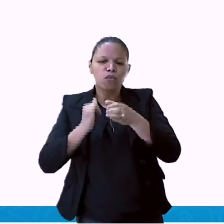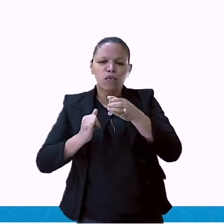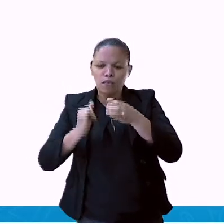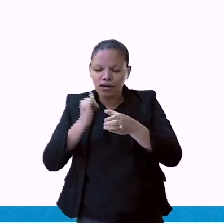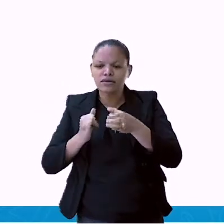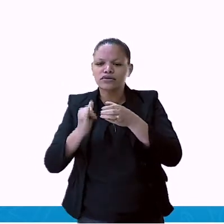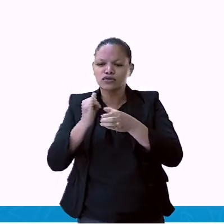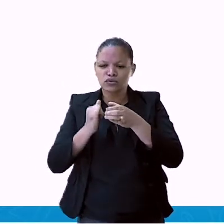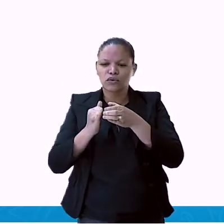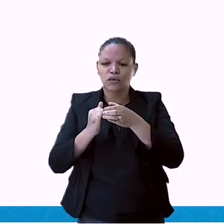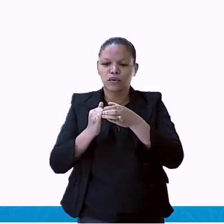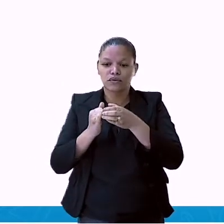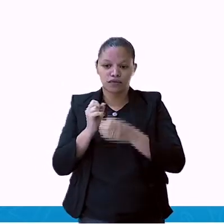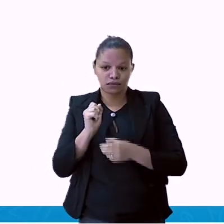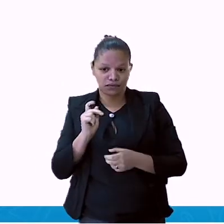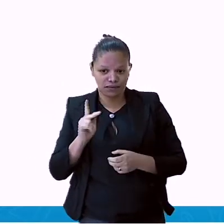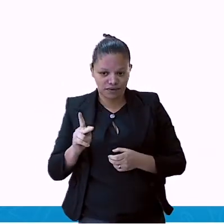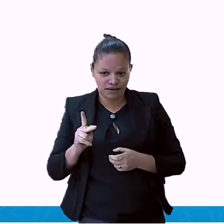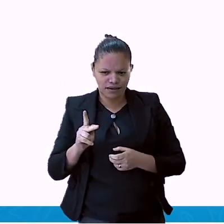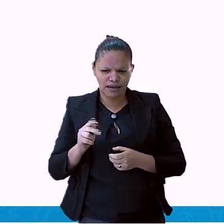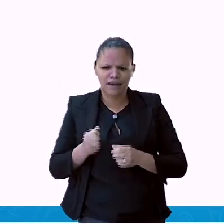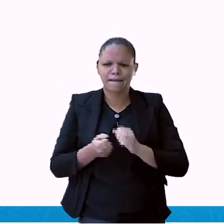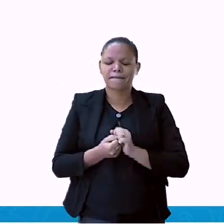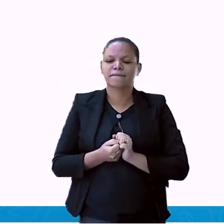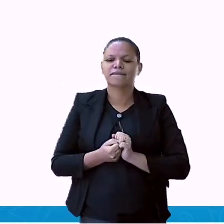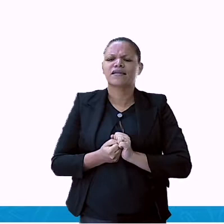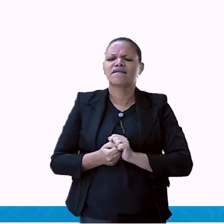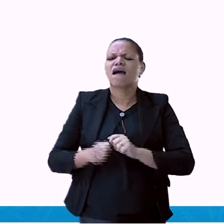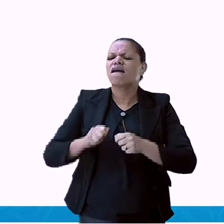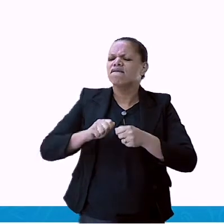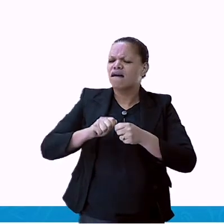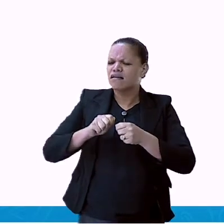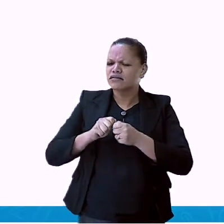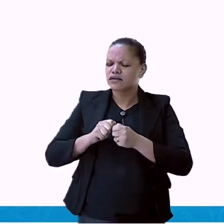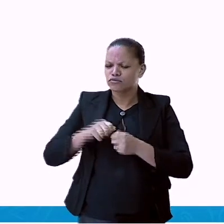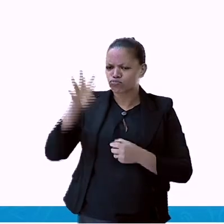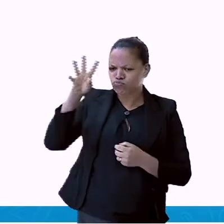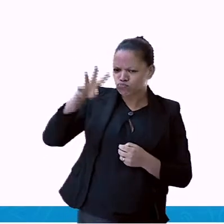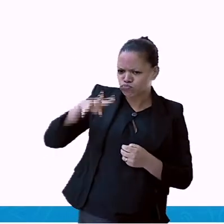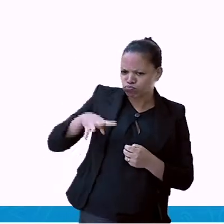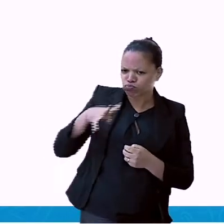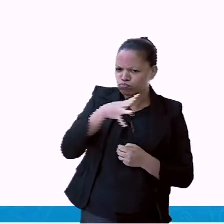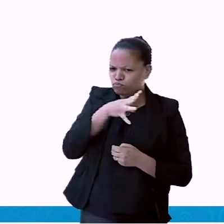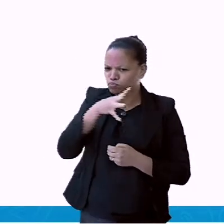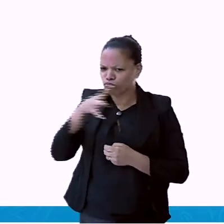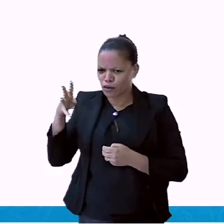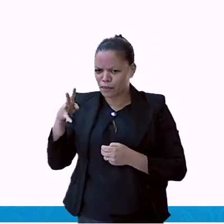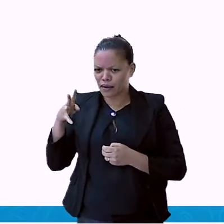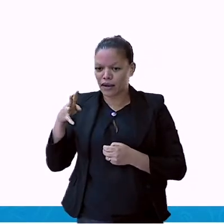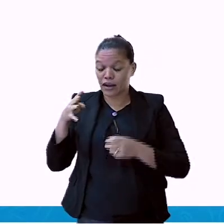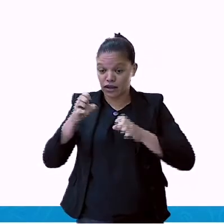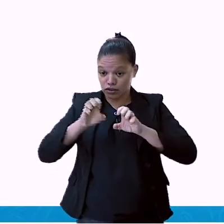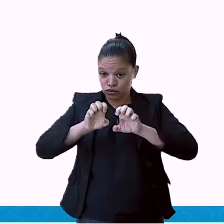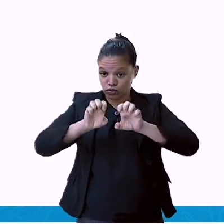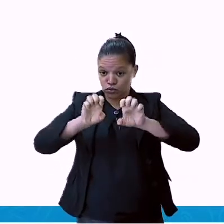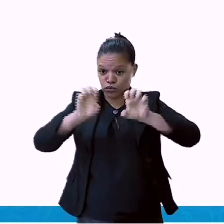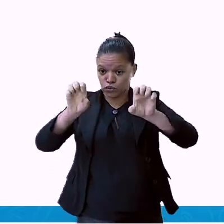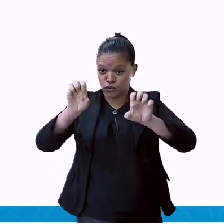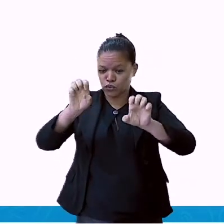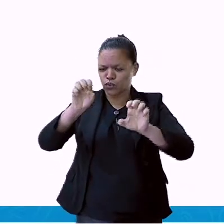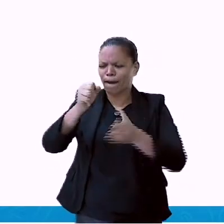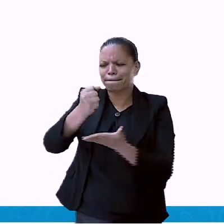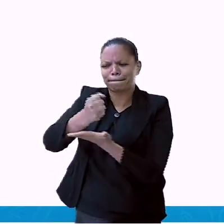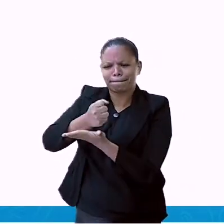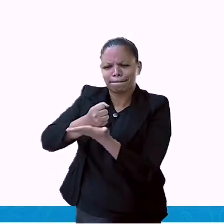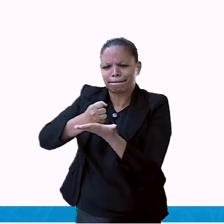título e daí por diante você vai construindo a sua tabela. Então, esta é a estrutura básica para